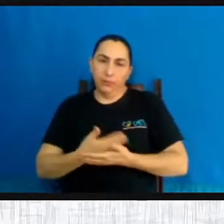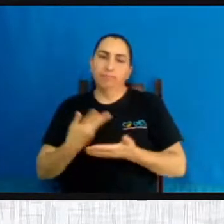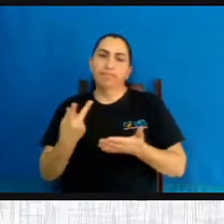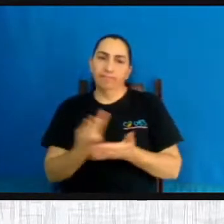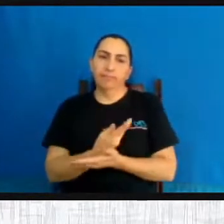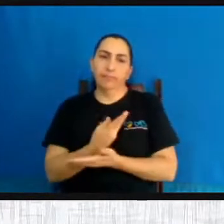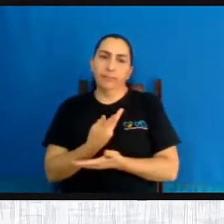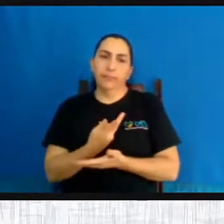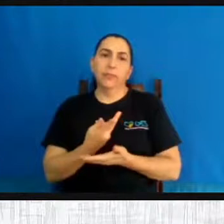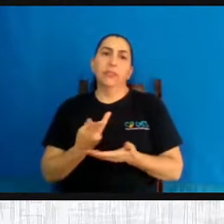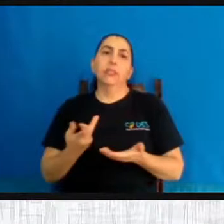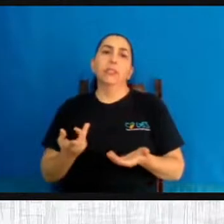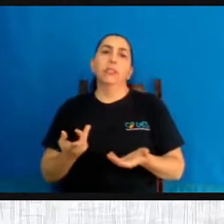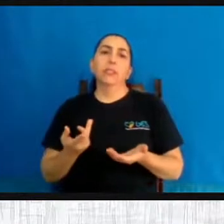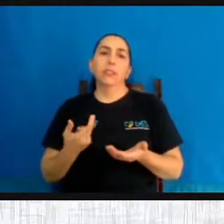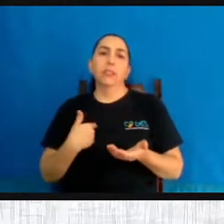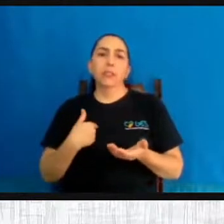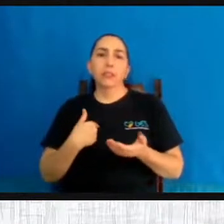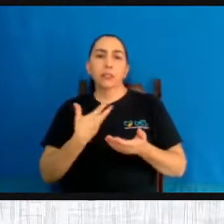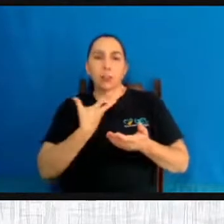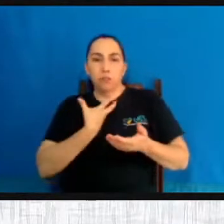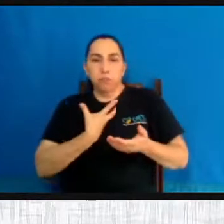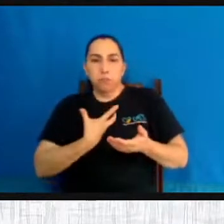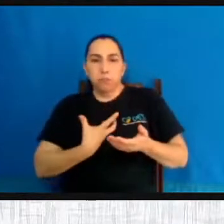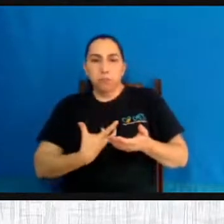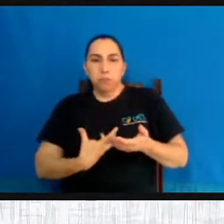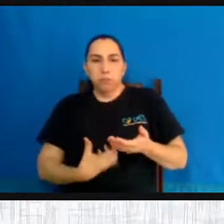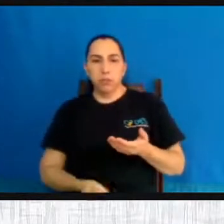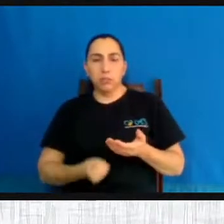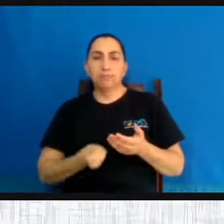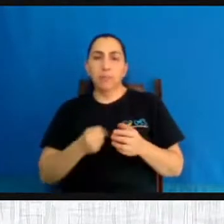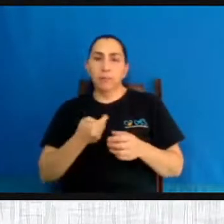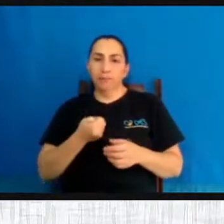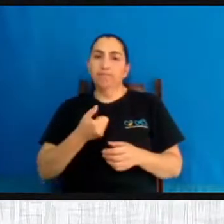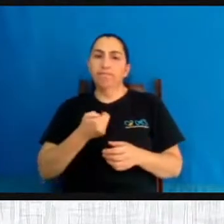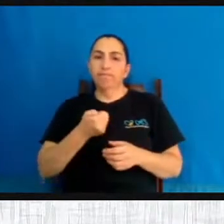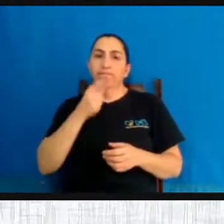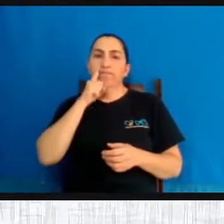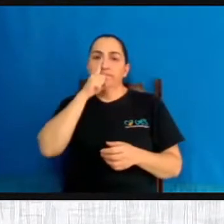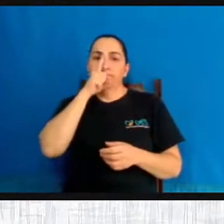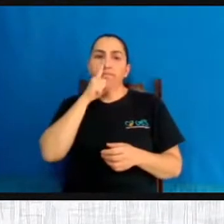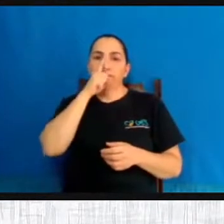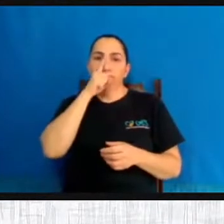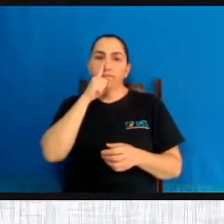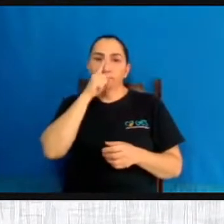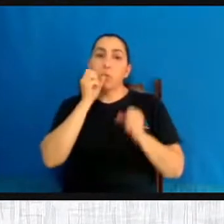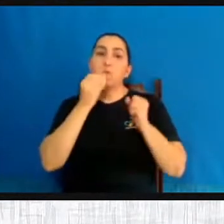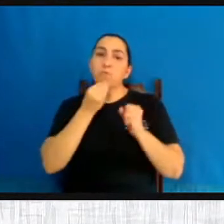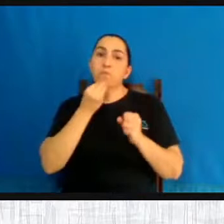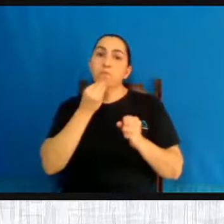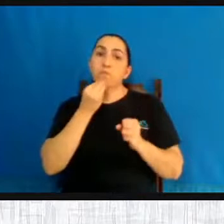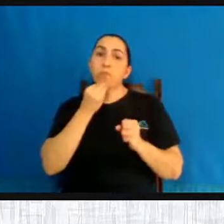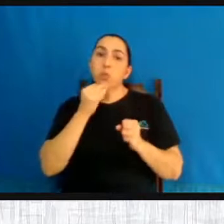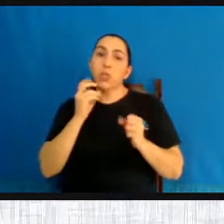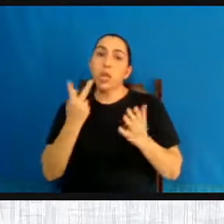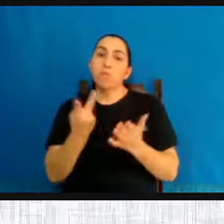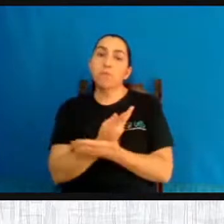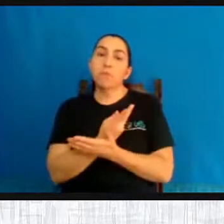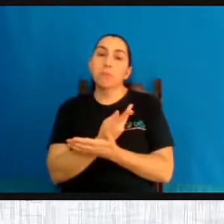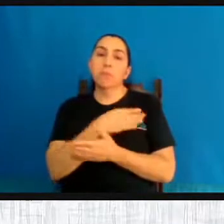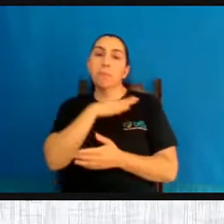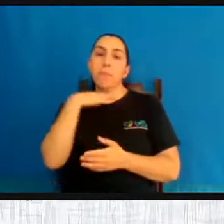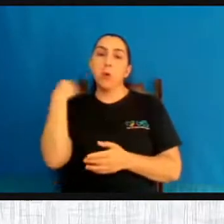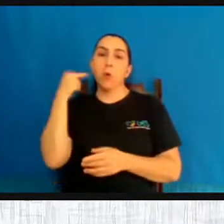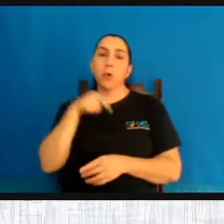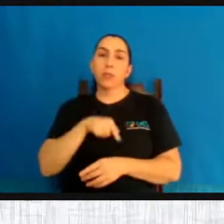do útero da menina, um procedimento de alto risco que poderia ter levado à morte da própria mãe. Então, seria muito